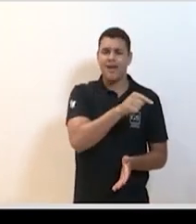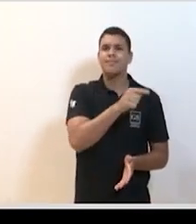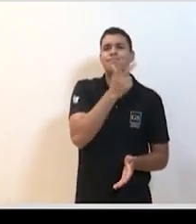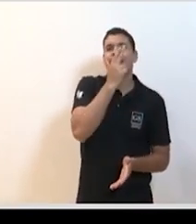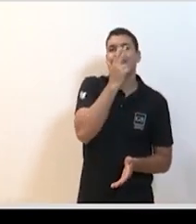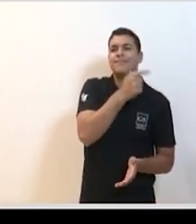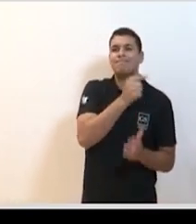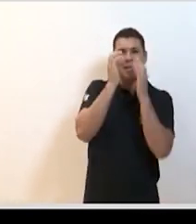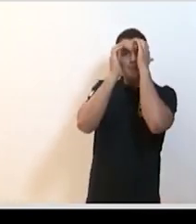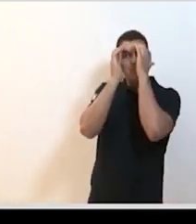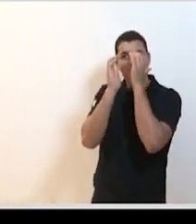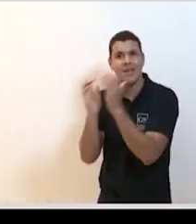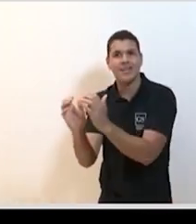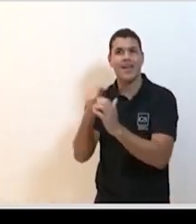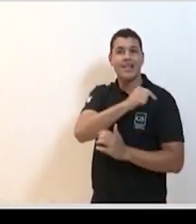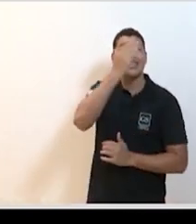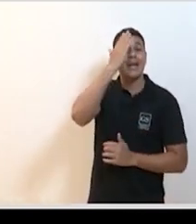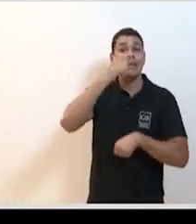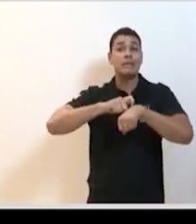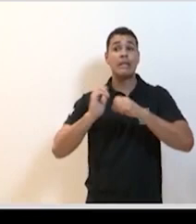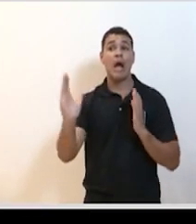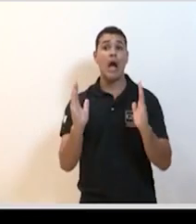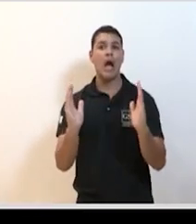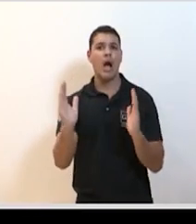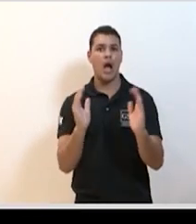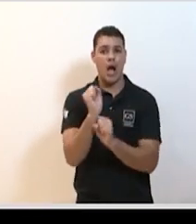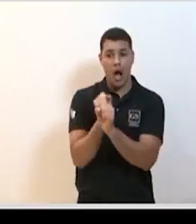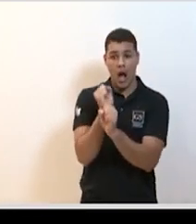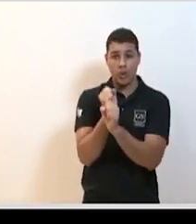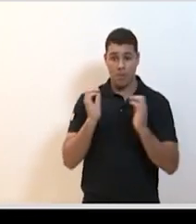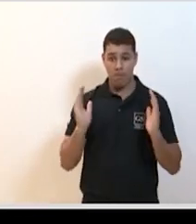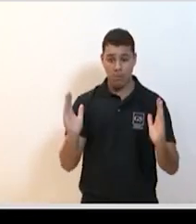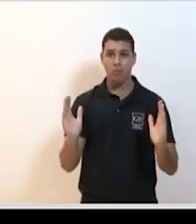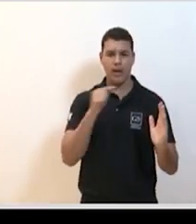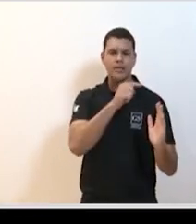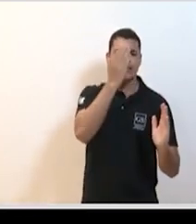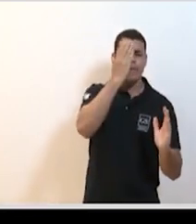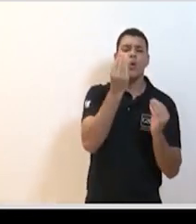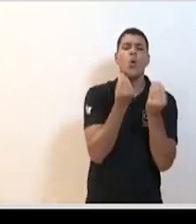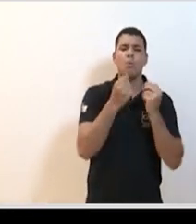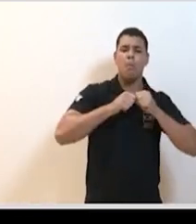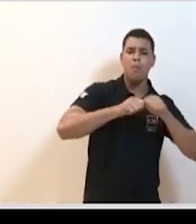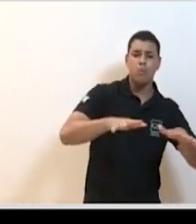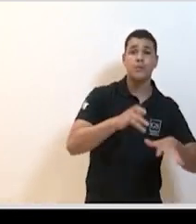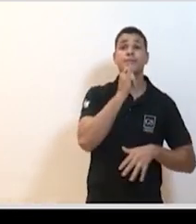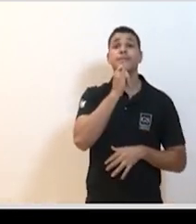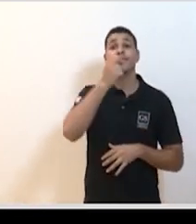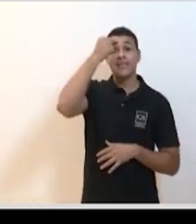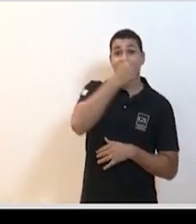sazonalidade, um momento do ano em que ela é mais importante. A gente vê aqui, por exemplo, nesse gráfico americano, em que tem semanas